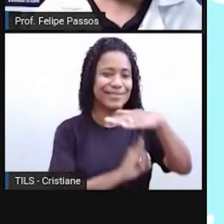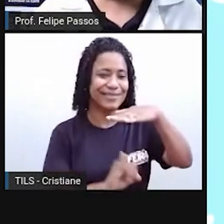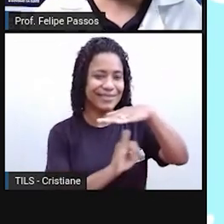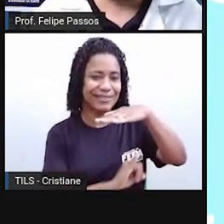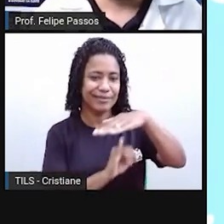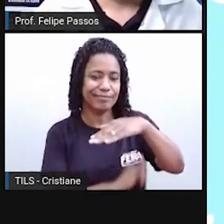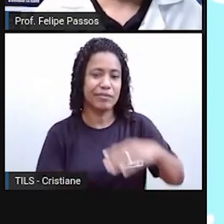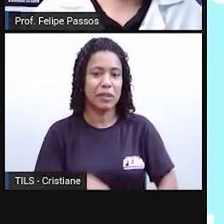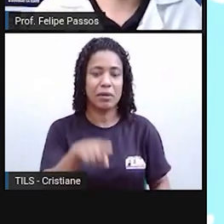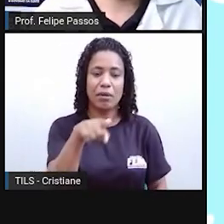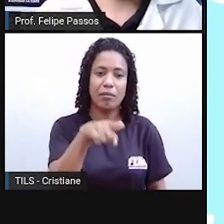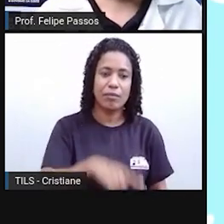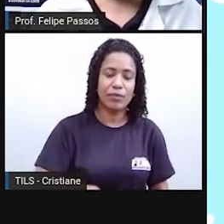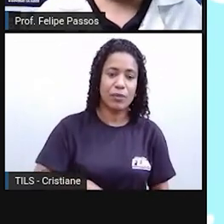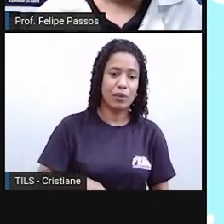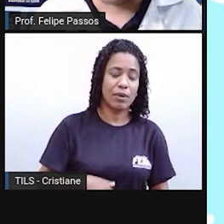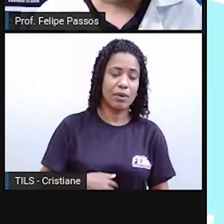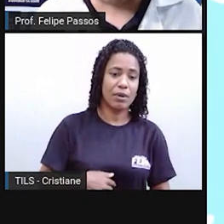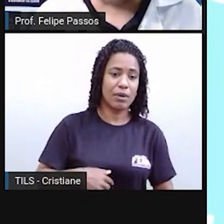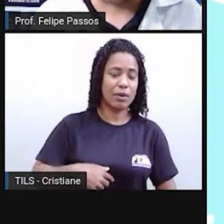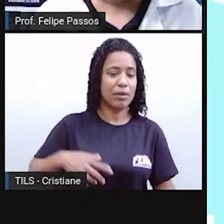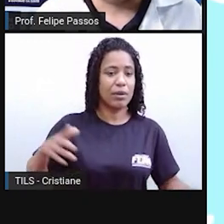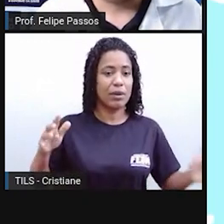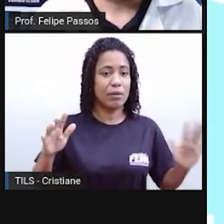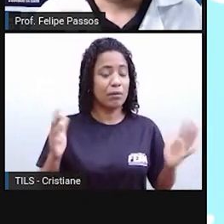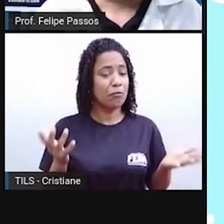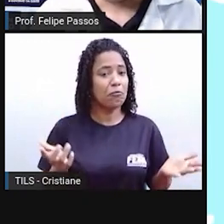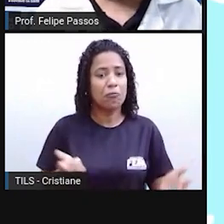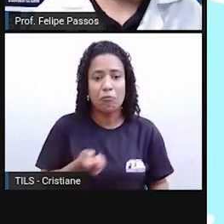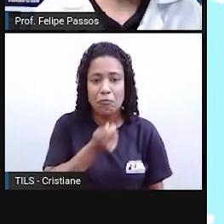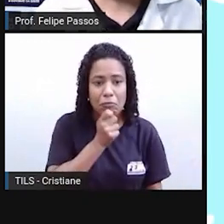pessoa no vácuo, é quando você deixa uma pessoa sem resposta.